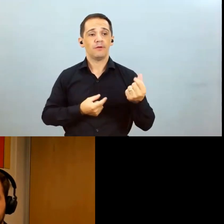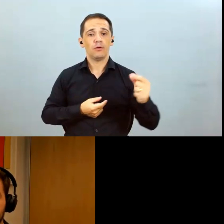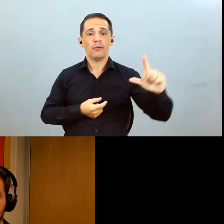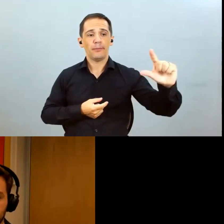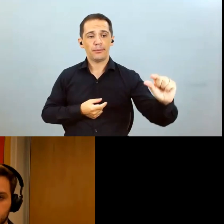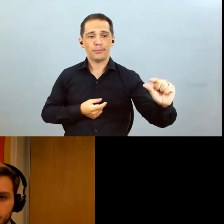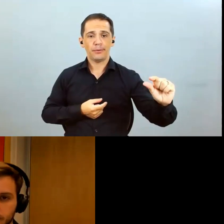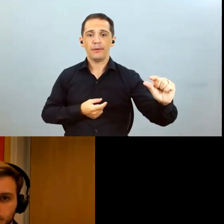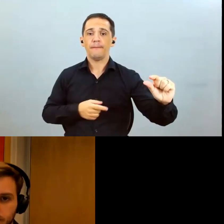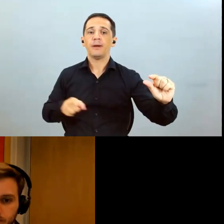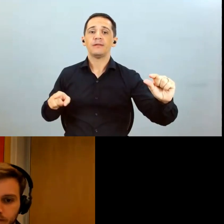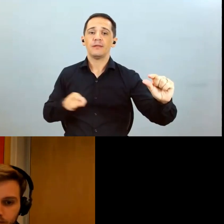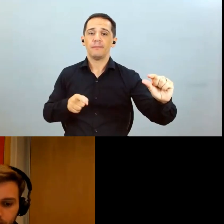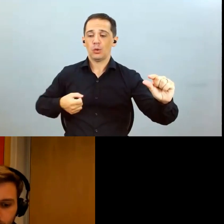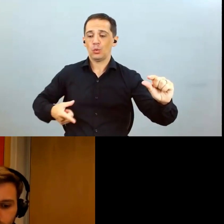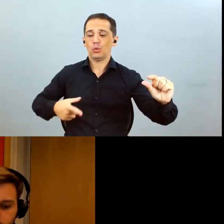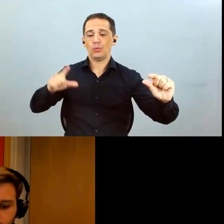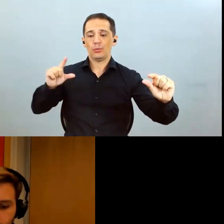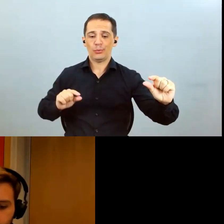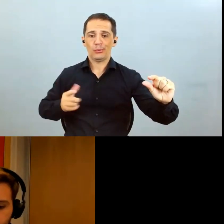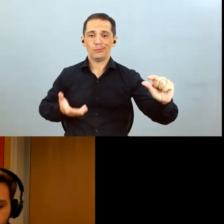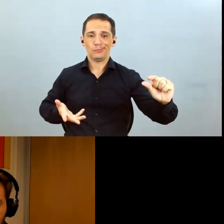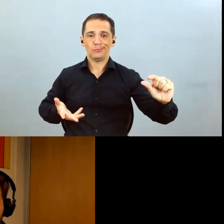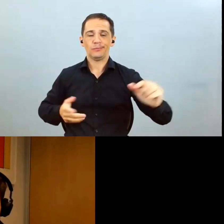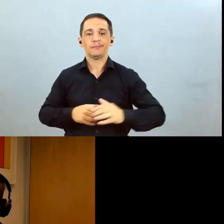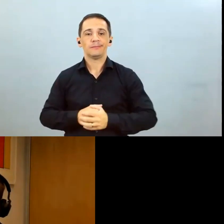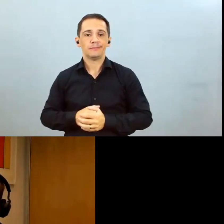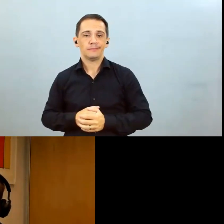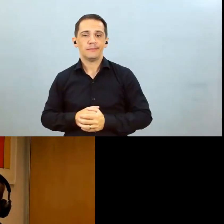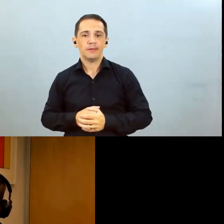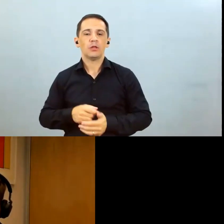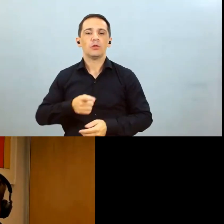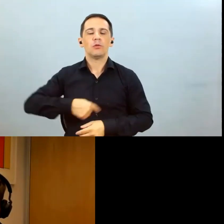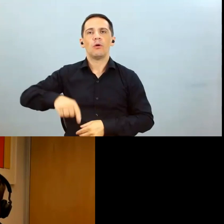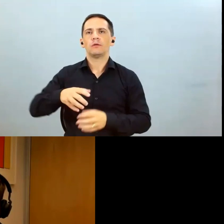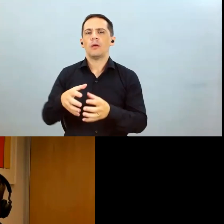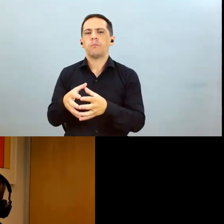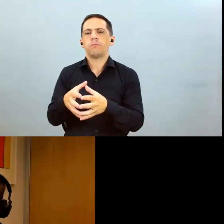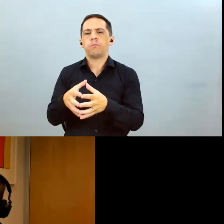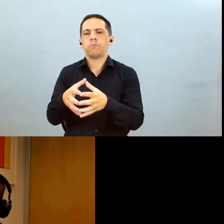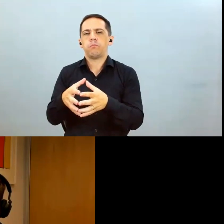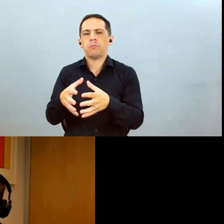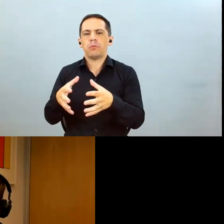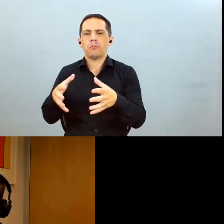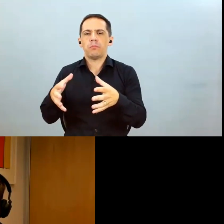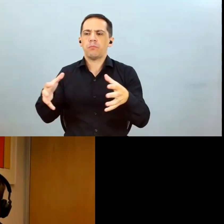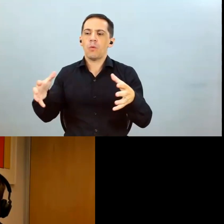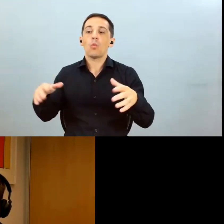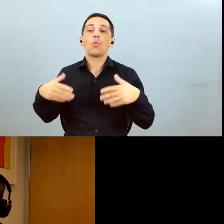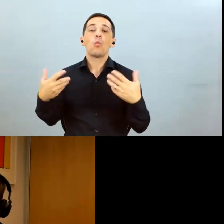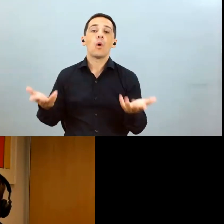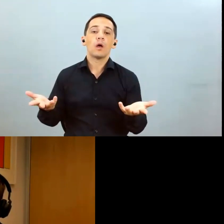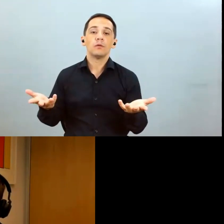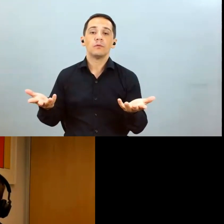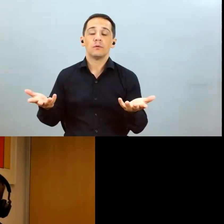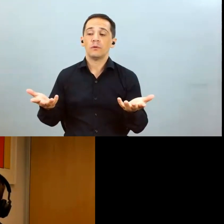voltar para o histórico o histórico sempre possibilitou a companhia continuar crescendo a companhia não cresceu quando as margens estavam altas ela crescia às vezes quando as margens estavam baixas